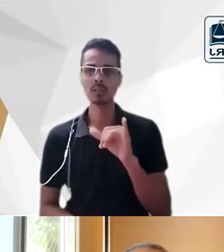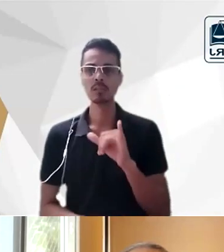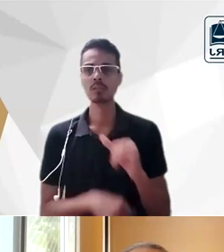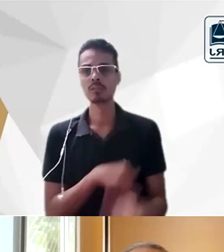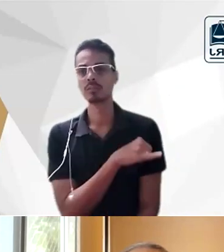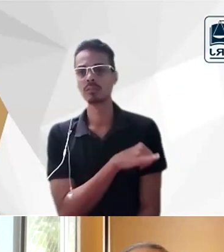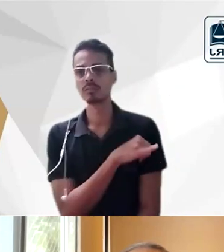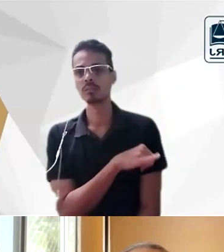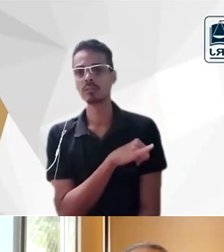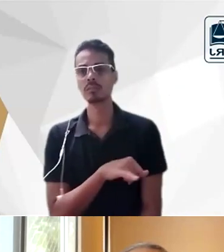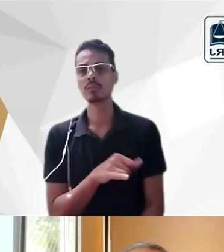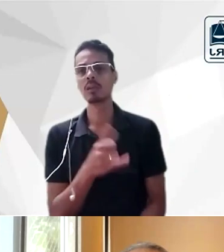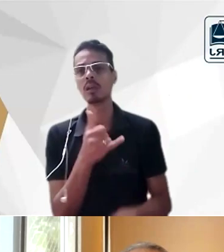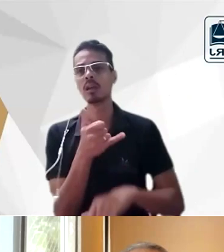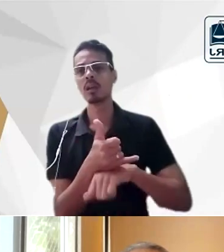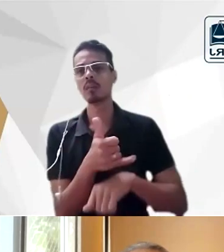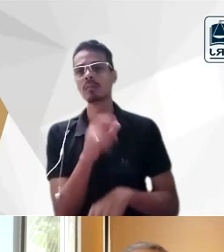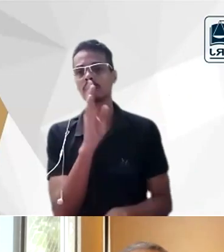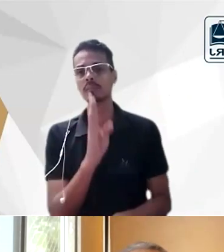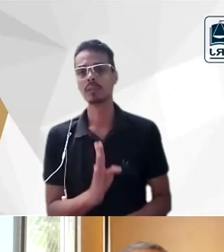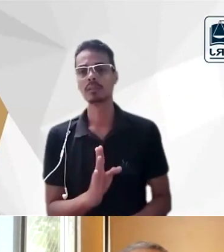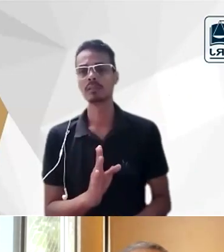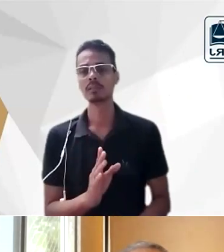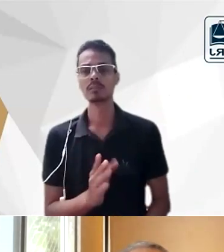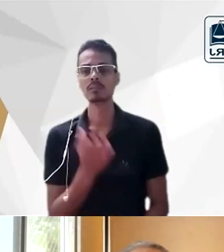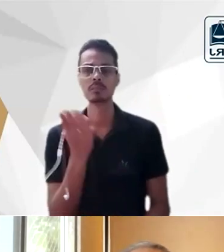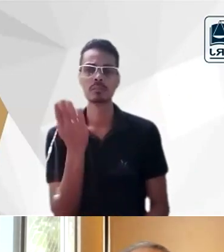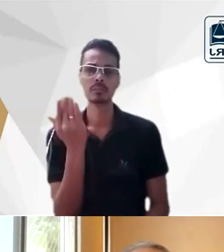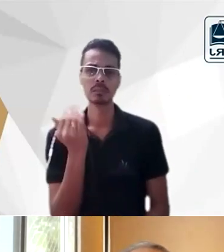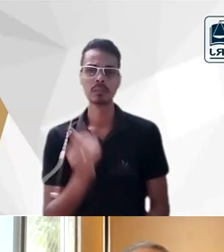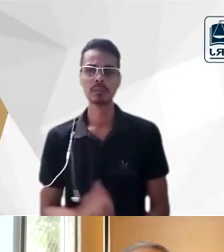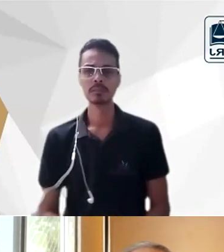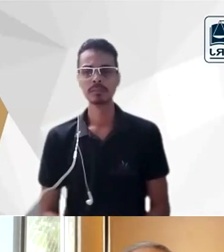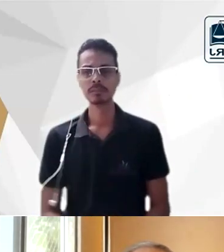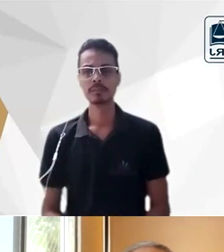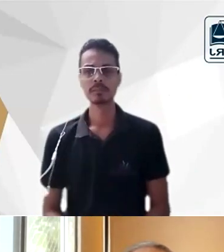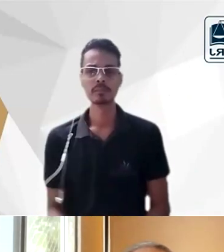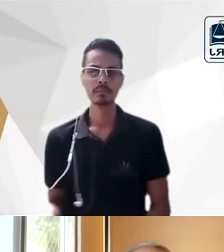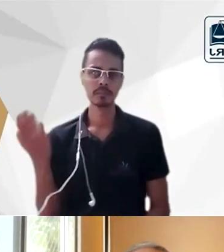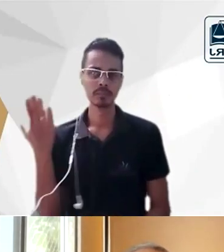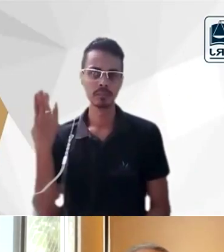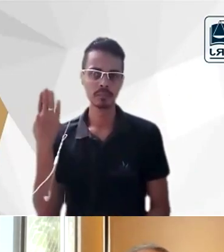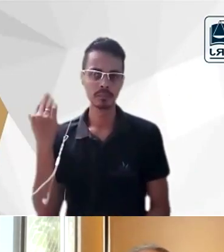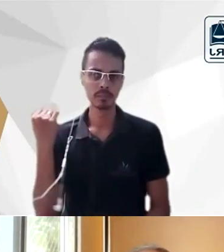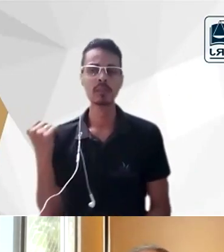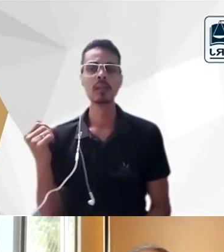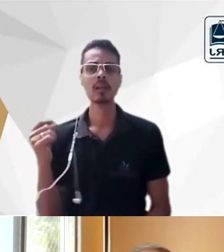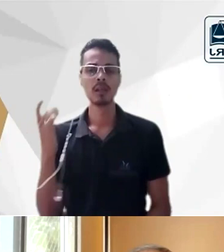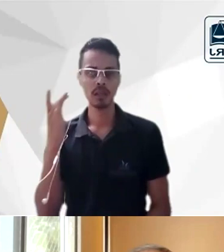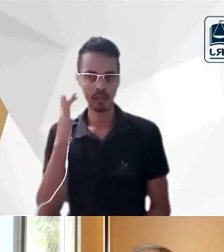do Brasil na época então eu acho que a gente acaba